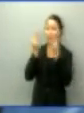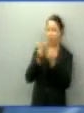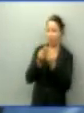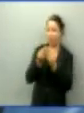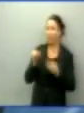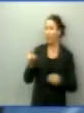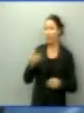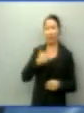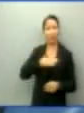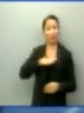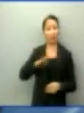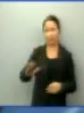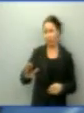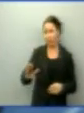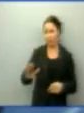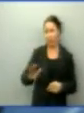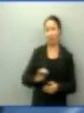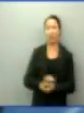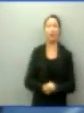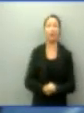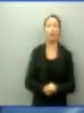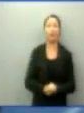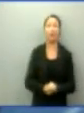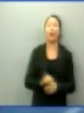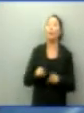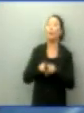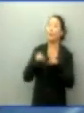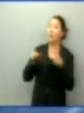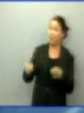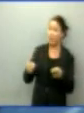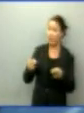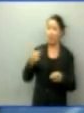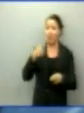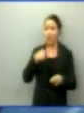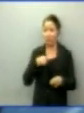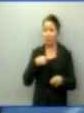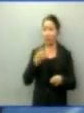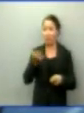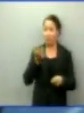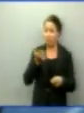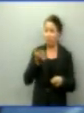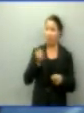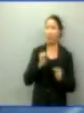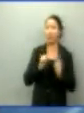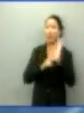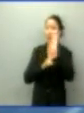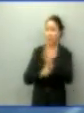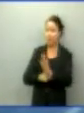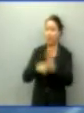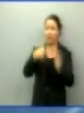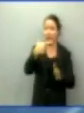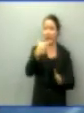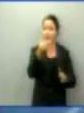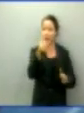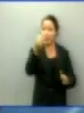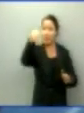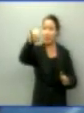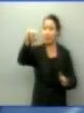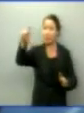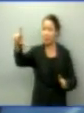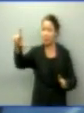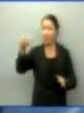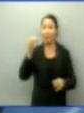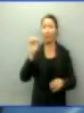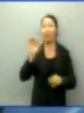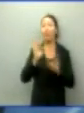concordar a princípio, nós vamos conseguir atender 226 mil famílias. Como o senhor